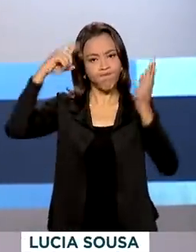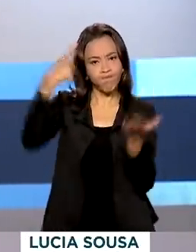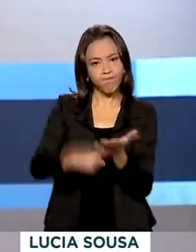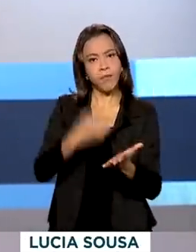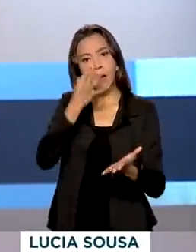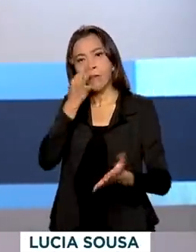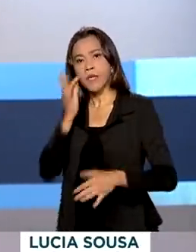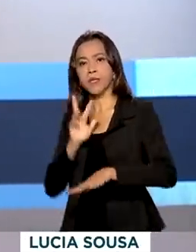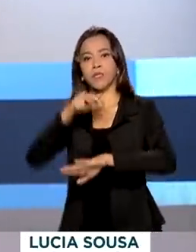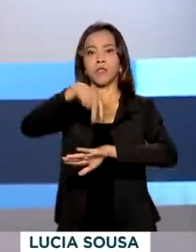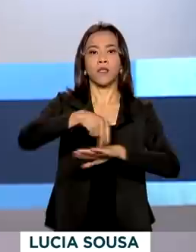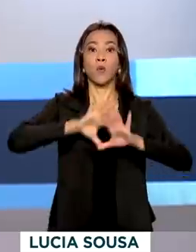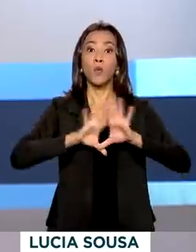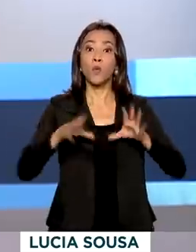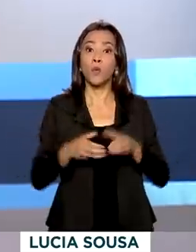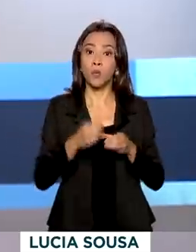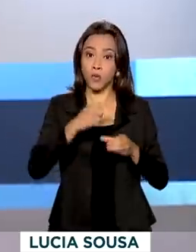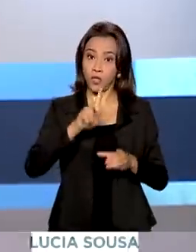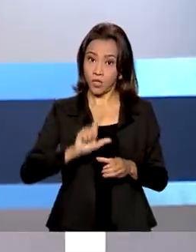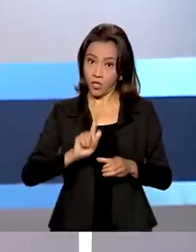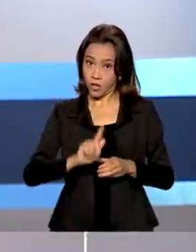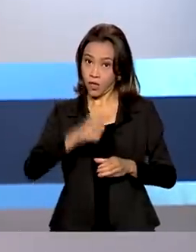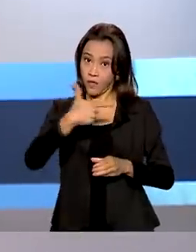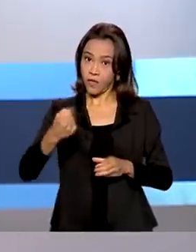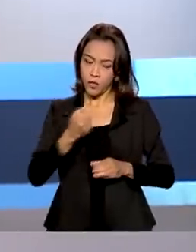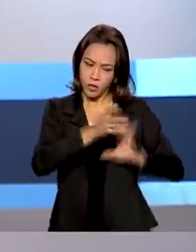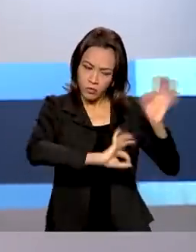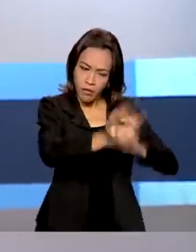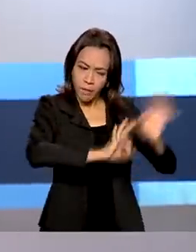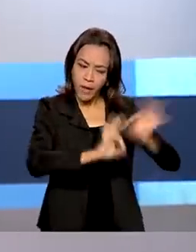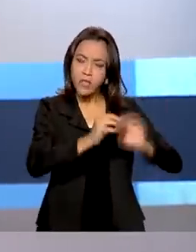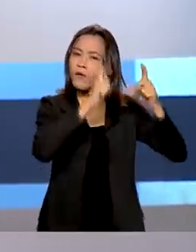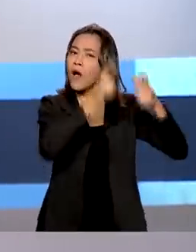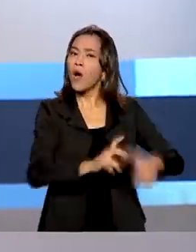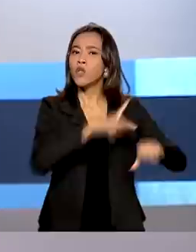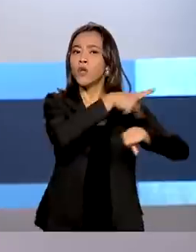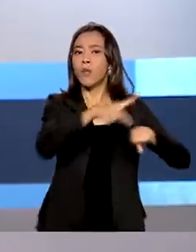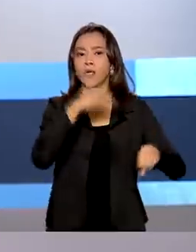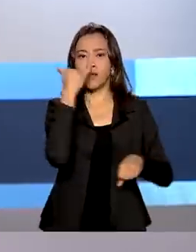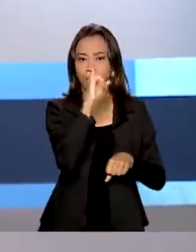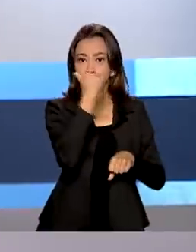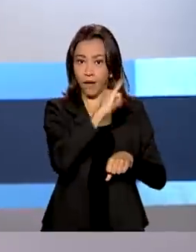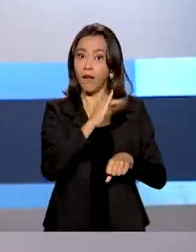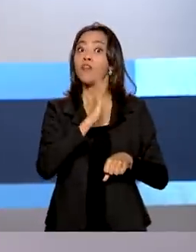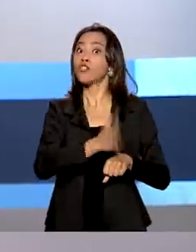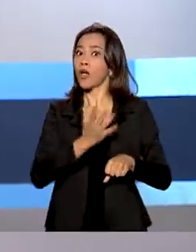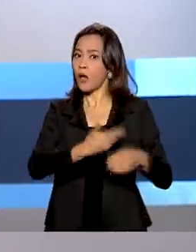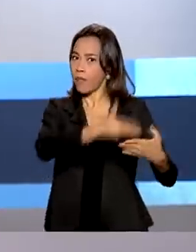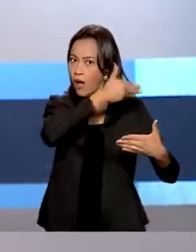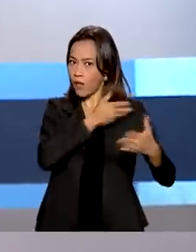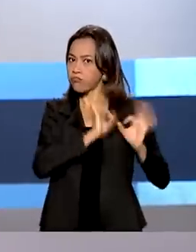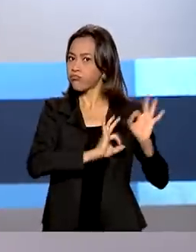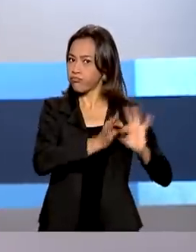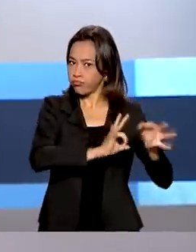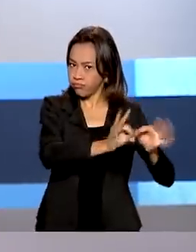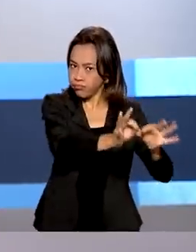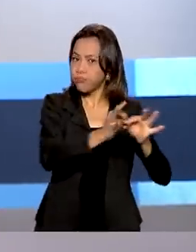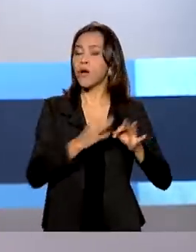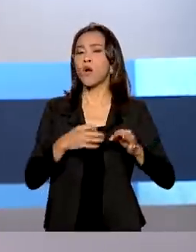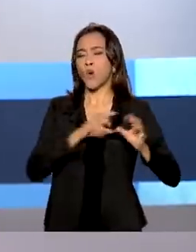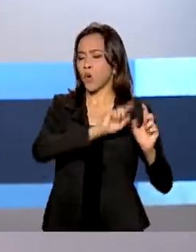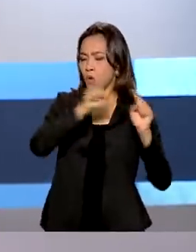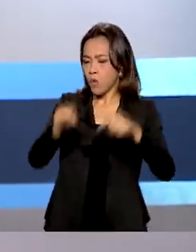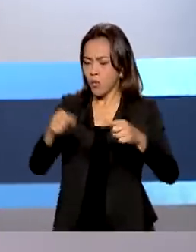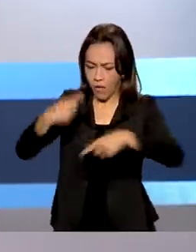do G20. Os preparativos em Roma, na Itália, para a 16ª reunião do grupo já estão bem adiantados. Os debates